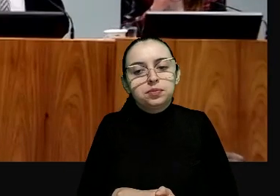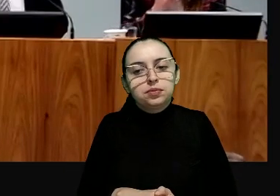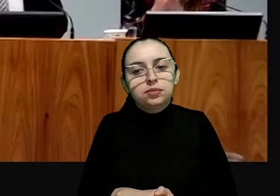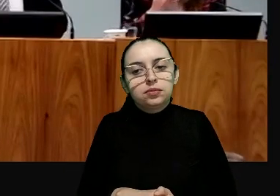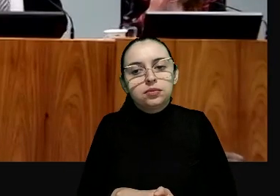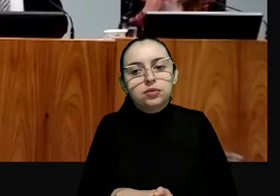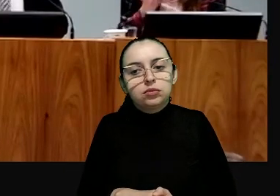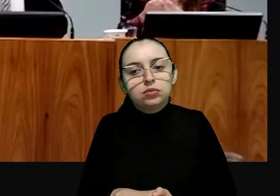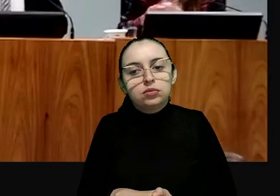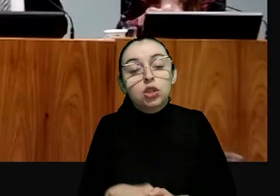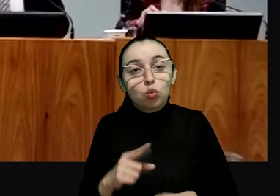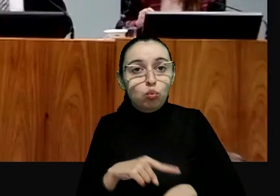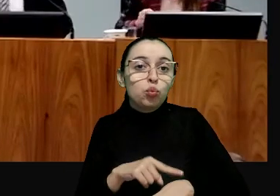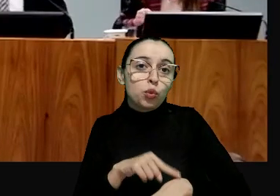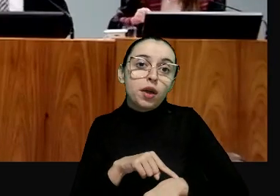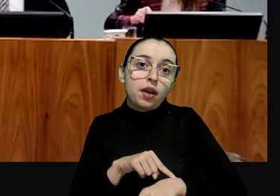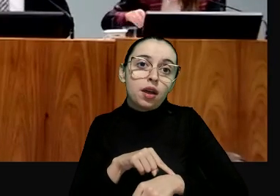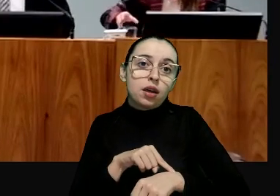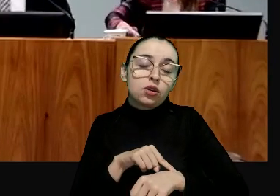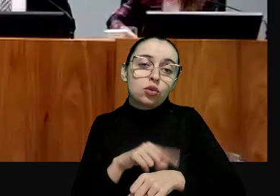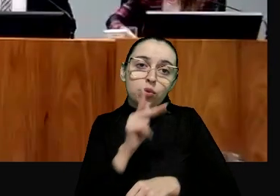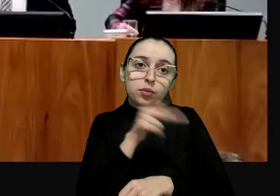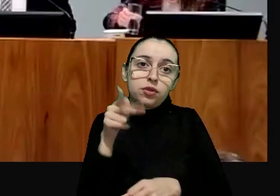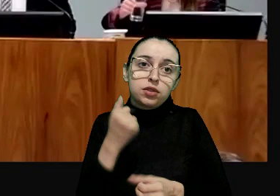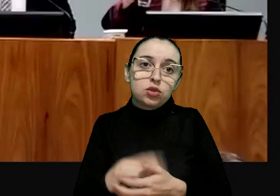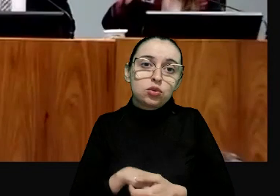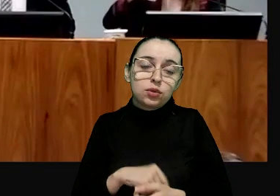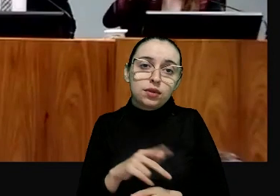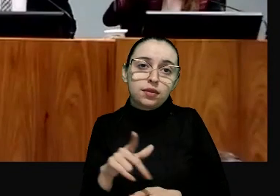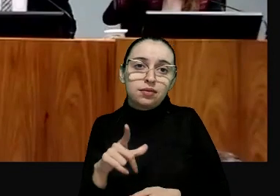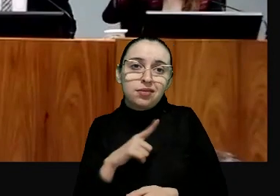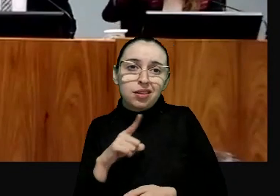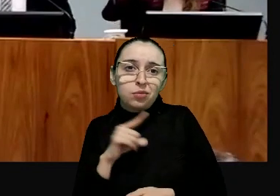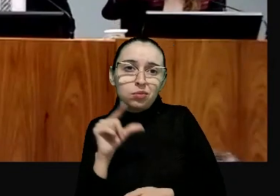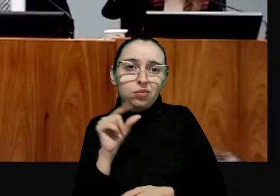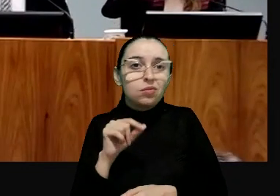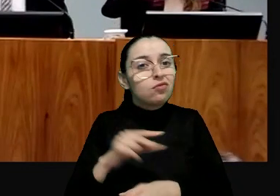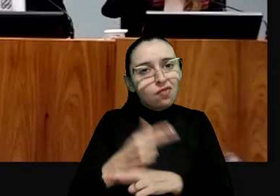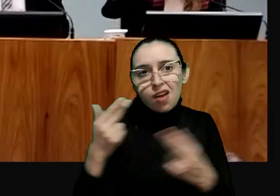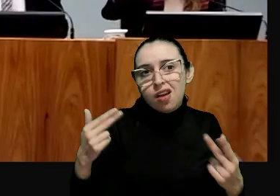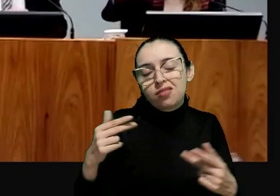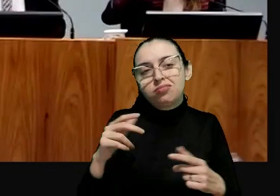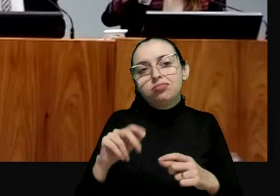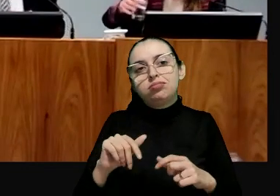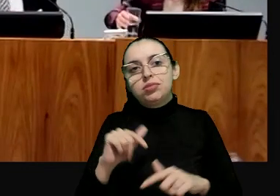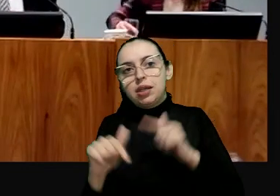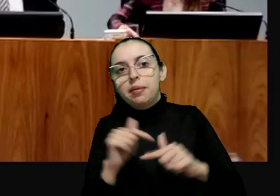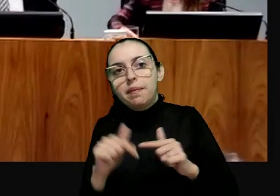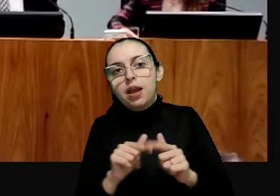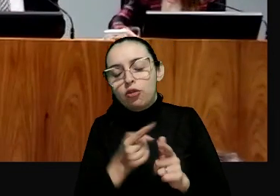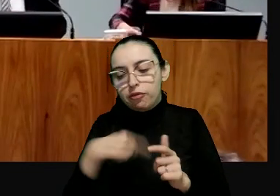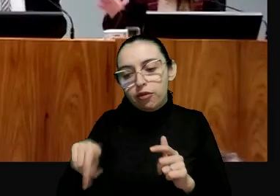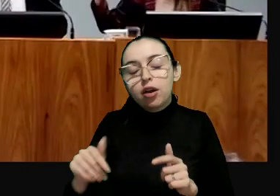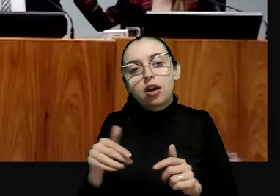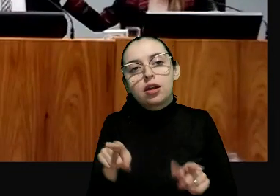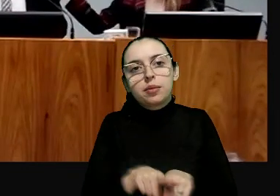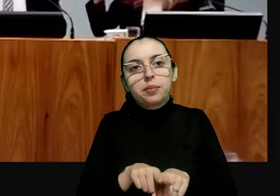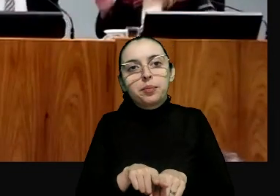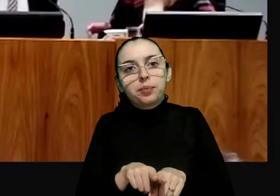Devido ao horário, professor tem outros compromissos, professora Flávia também,